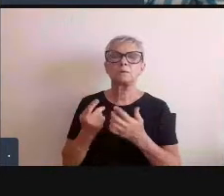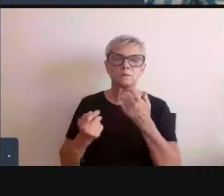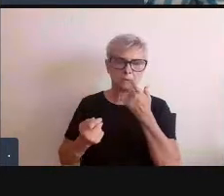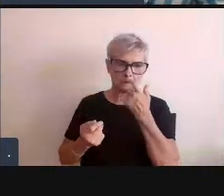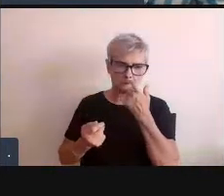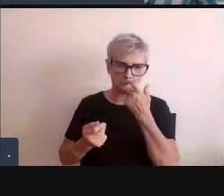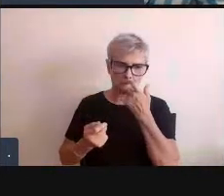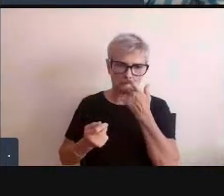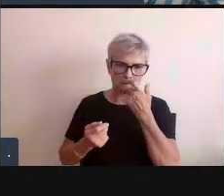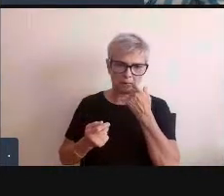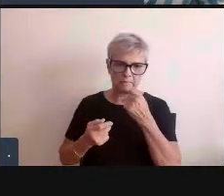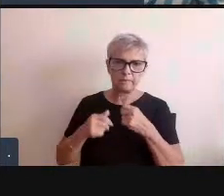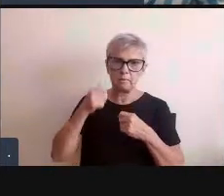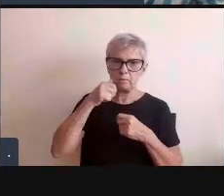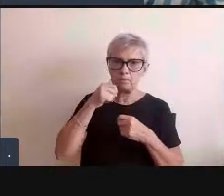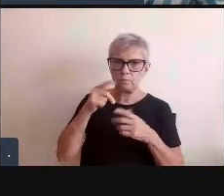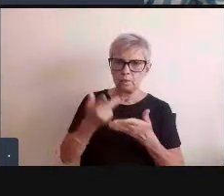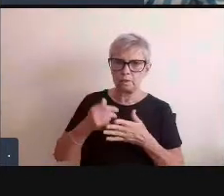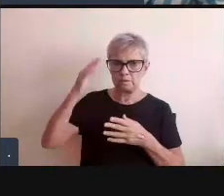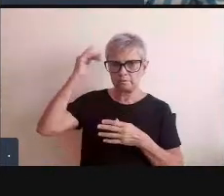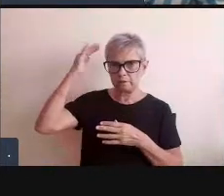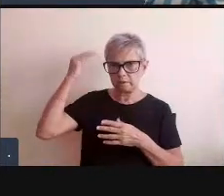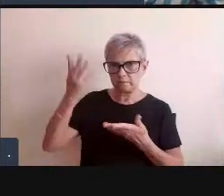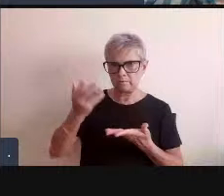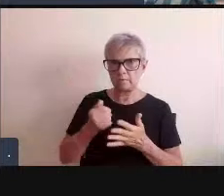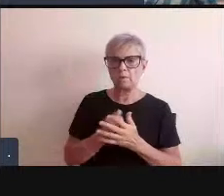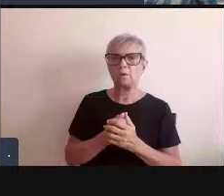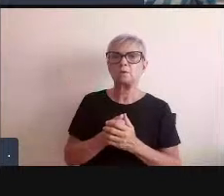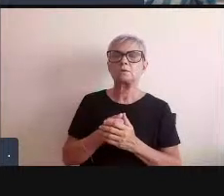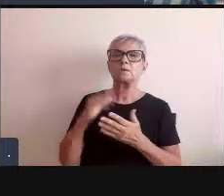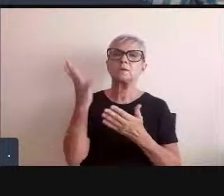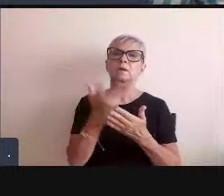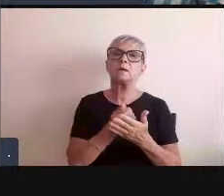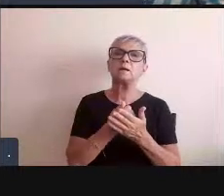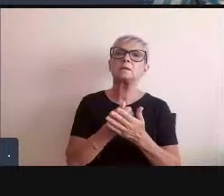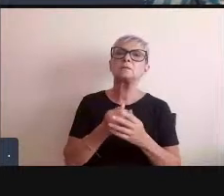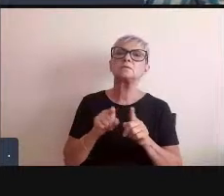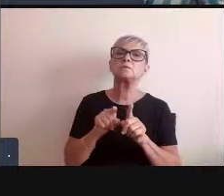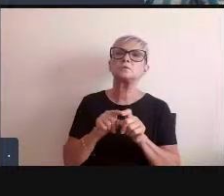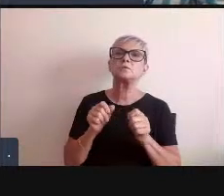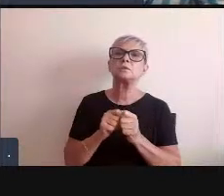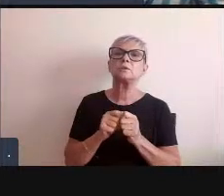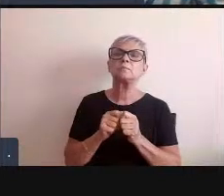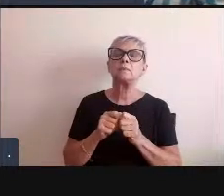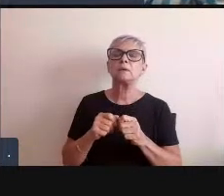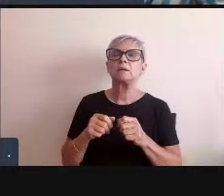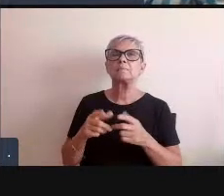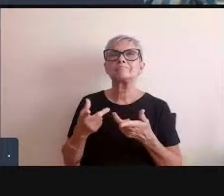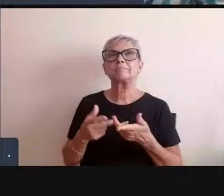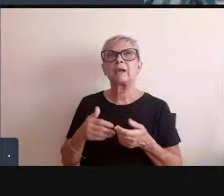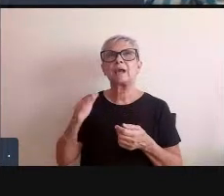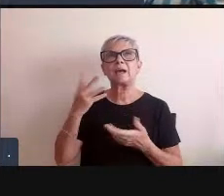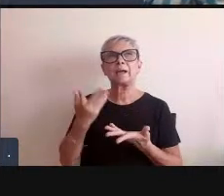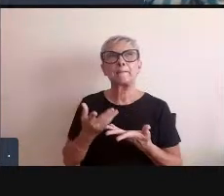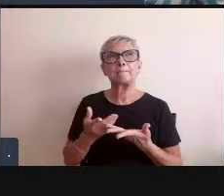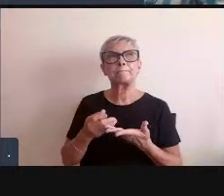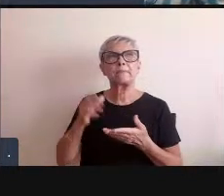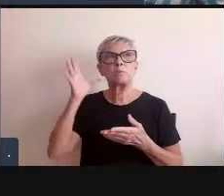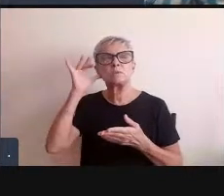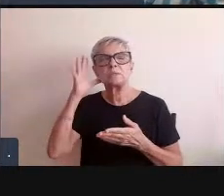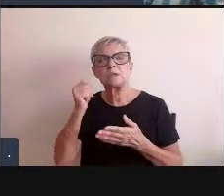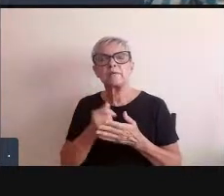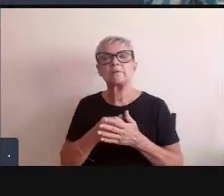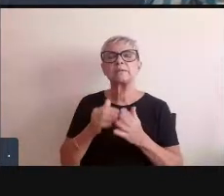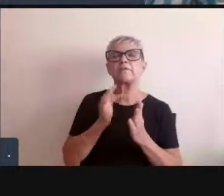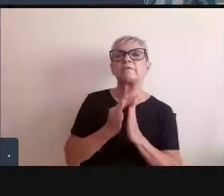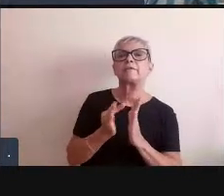mulheres famosas na arte e a Tiffin Taylor pega essa frase ela assume isso e diz por que